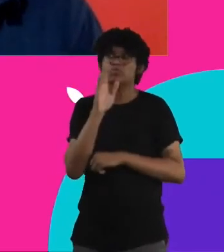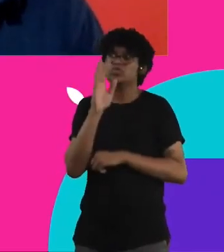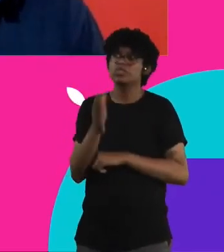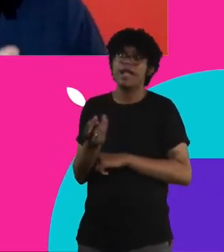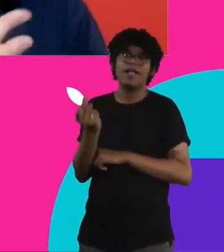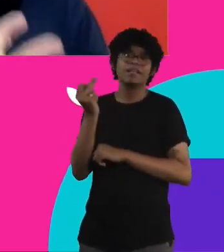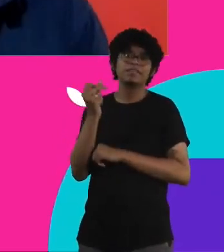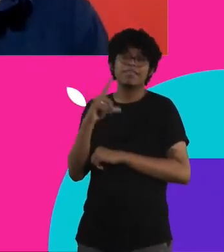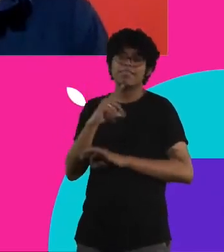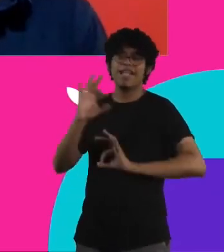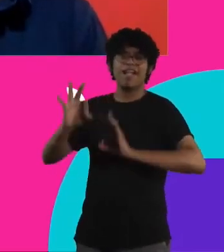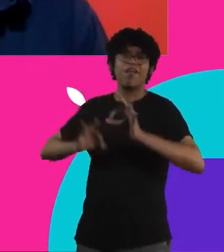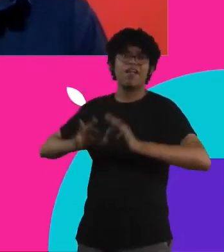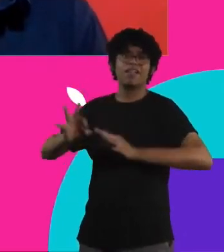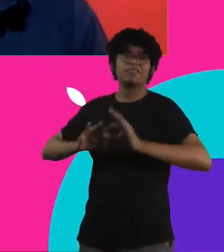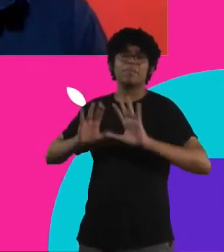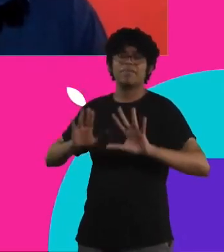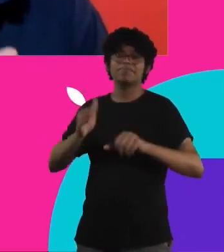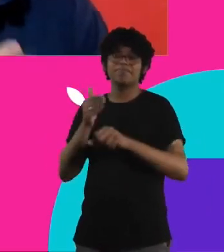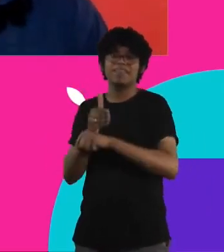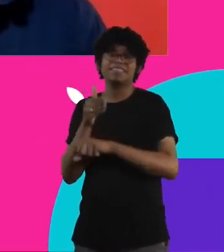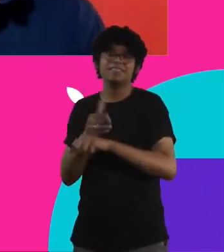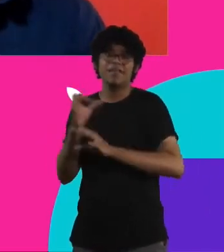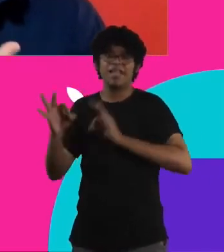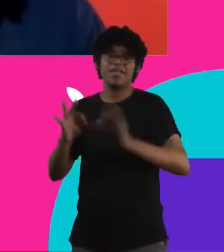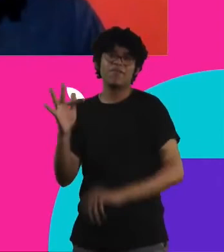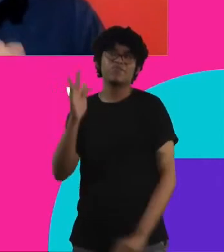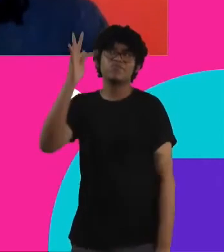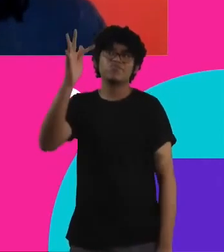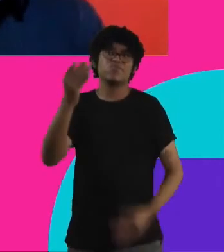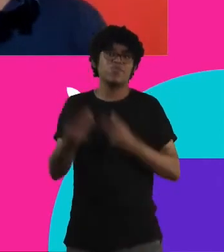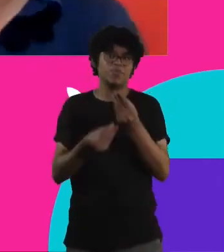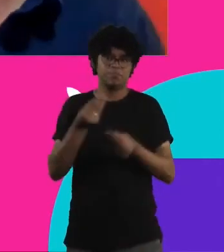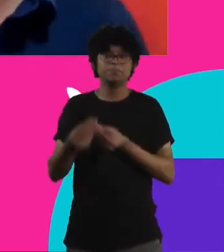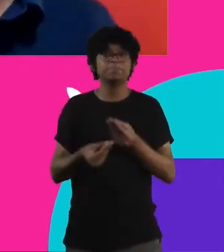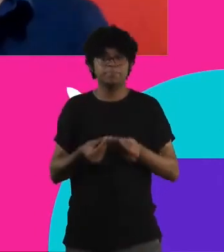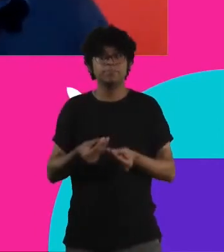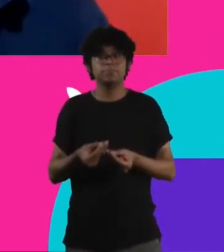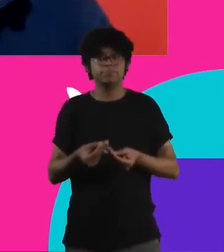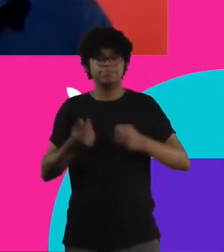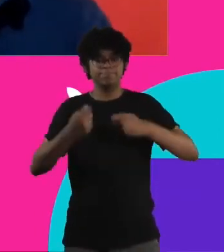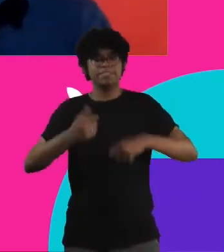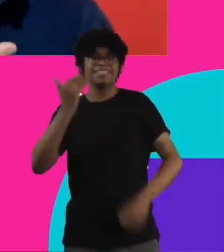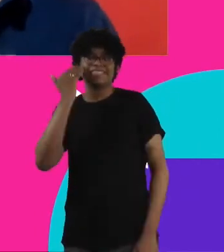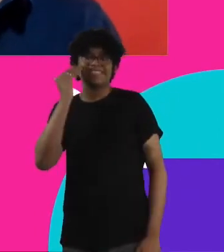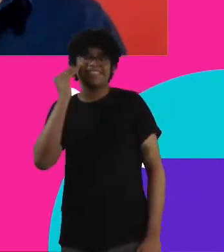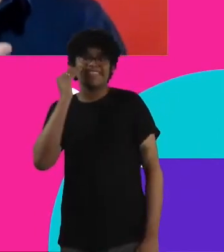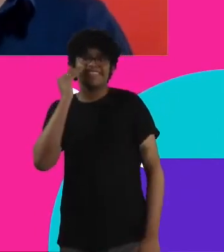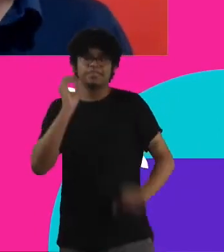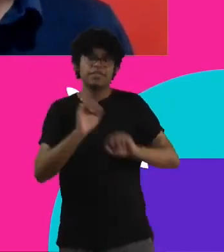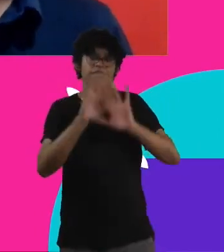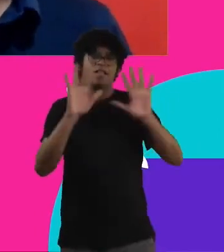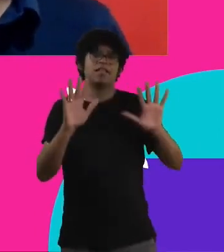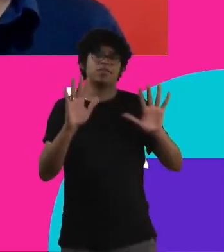plano, mas participar desse plano de longo prazo. E daí eu acho que a gente também tem que entender quais são os nossos